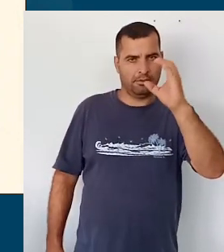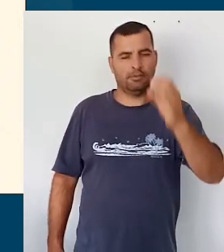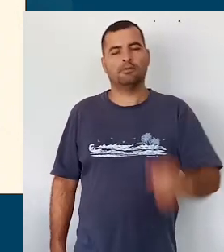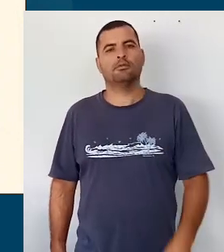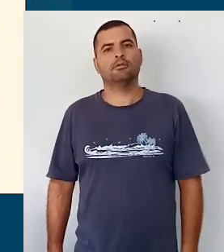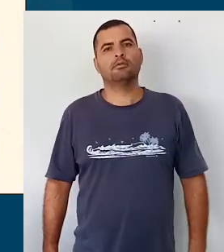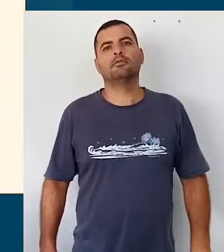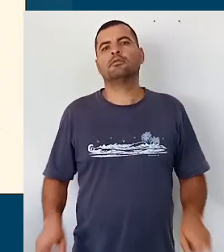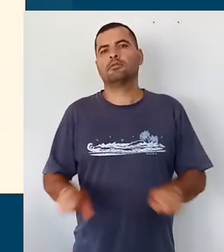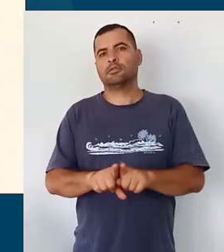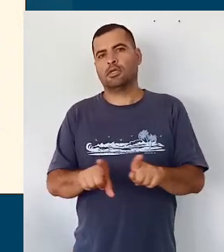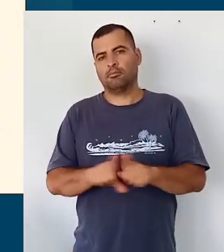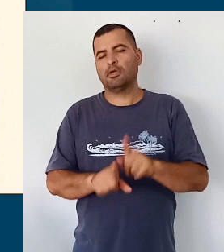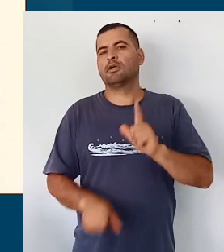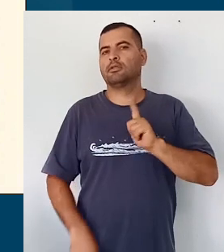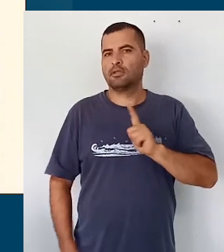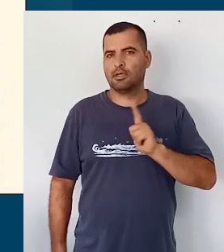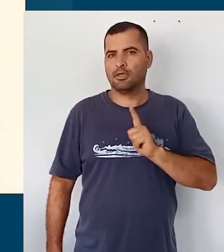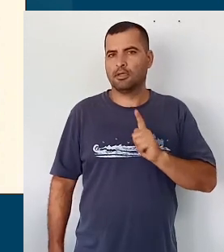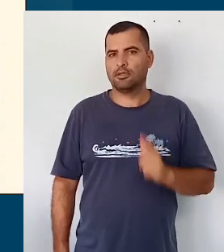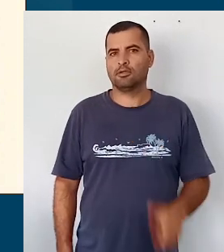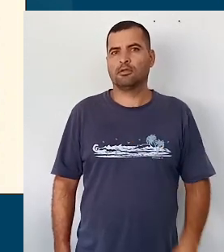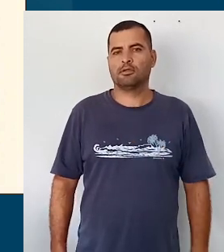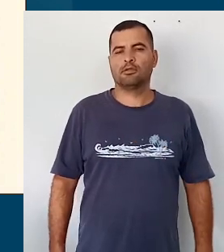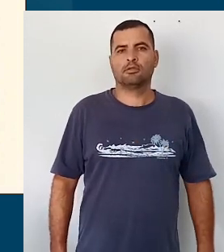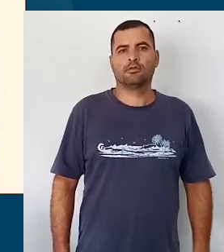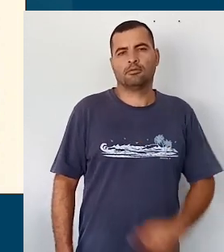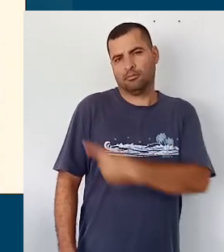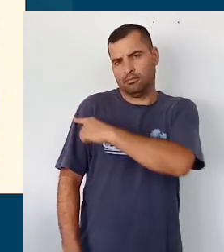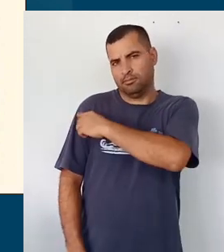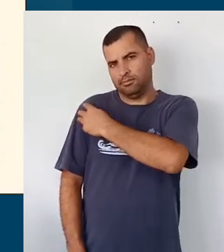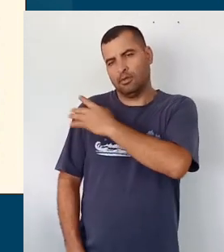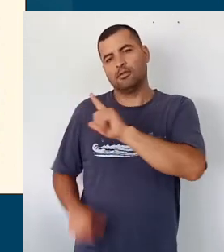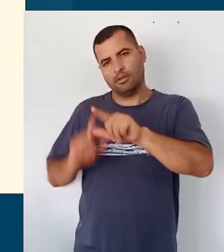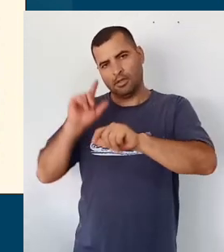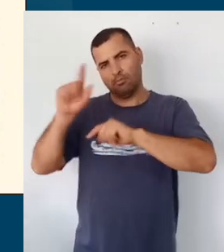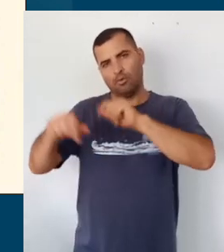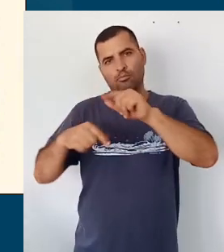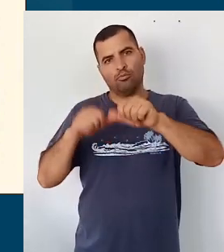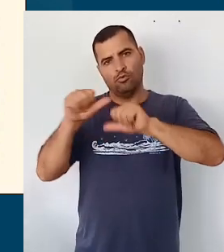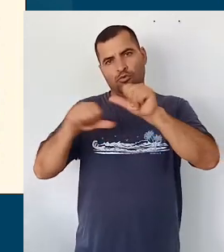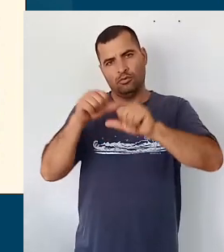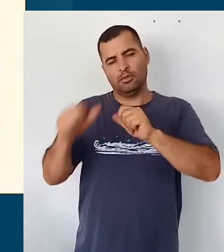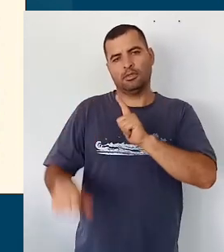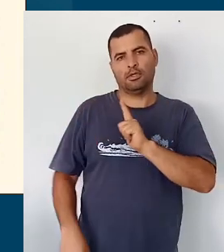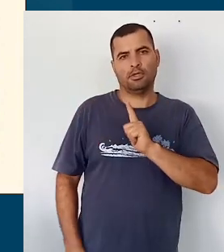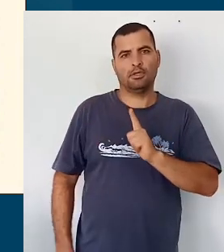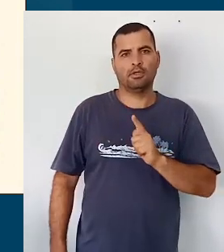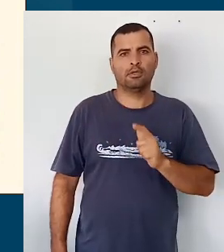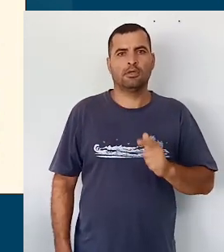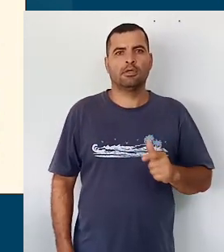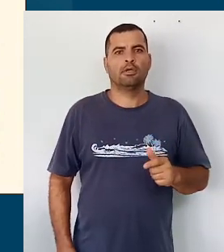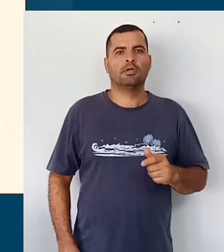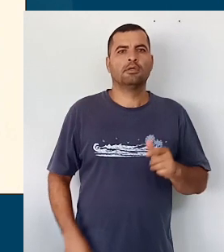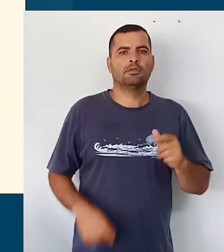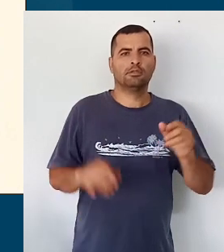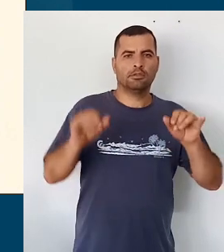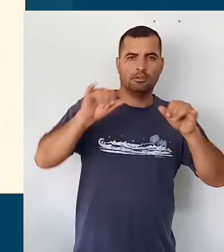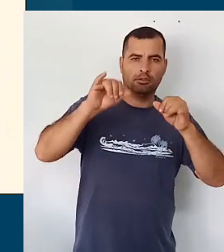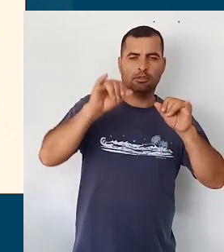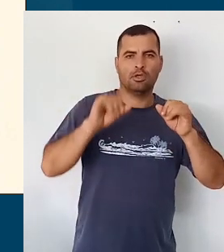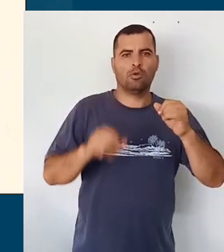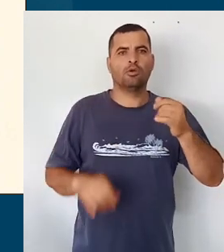também é área e componente ao mesmo tempo nos anos iniciais, depois isso muda para os anos finais, e ciências humanas que